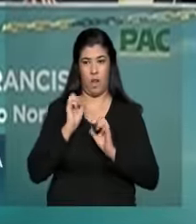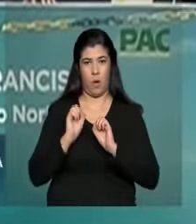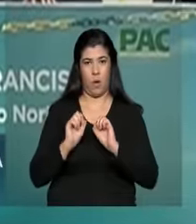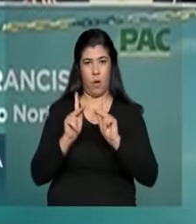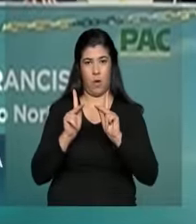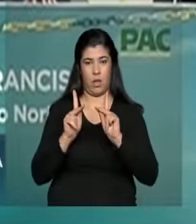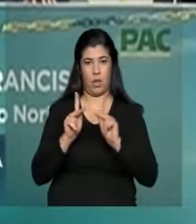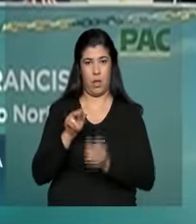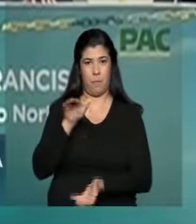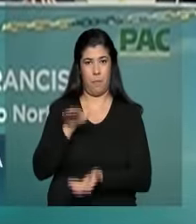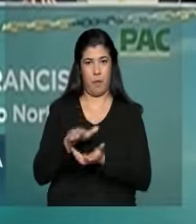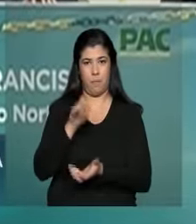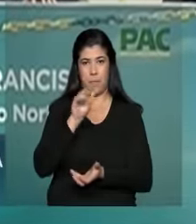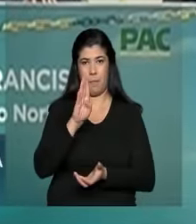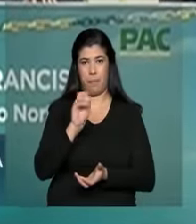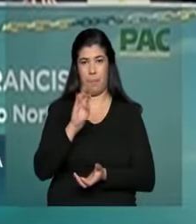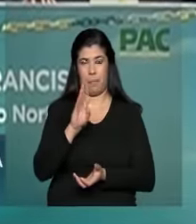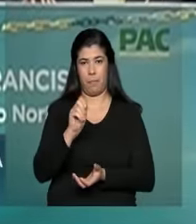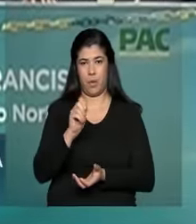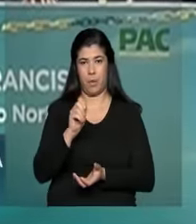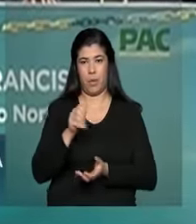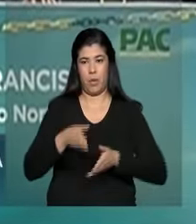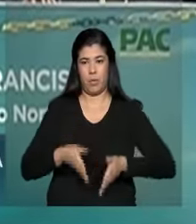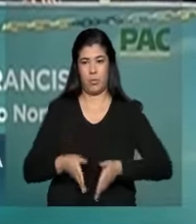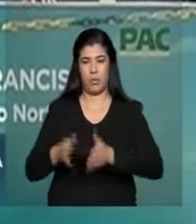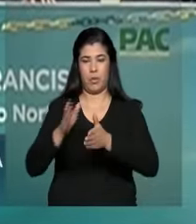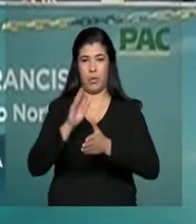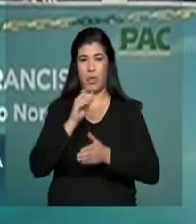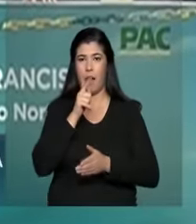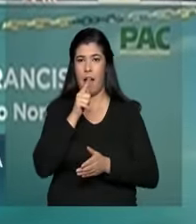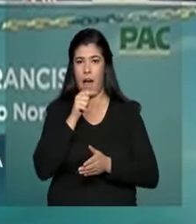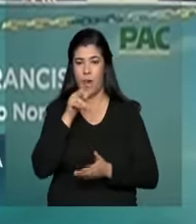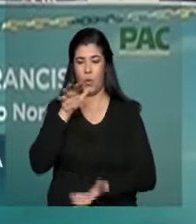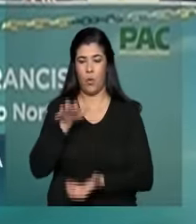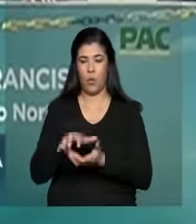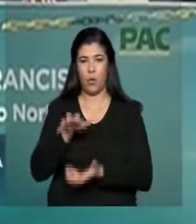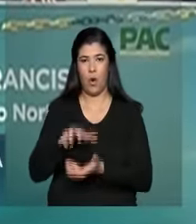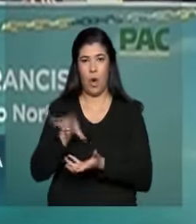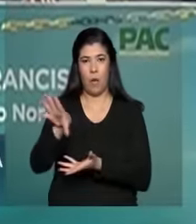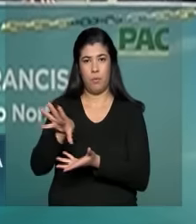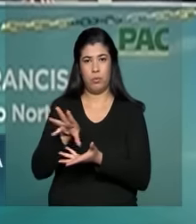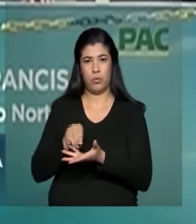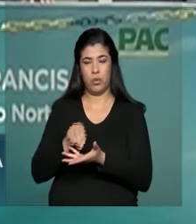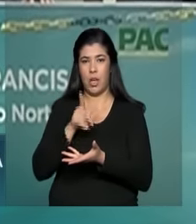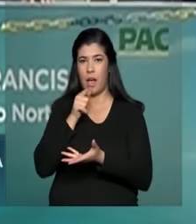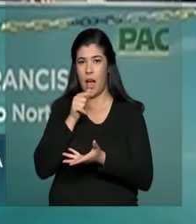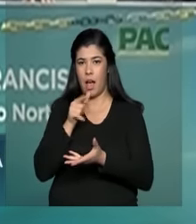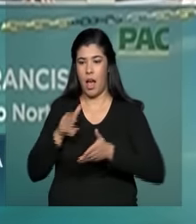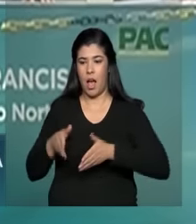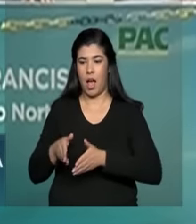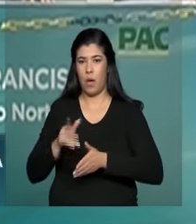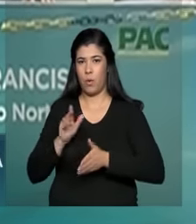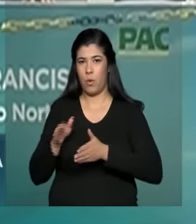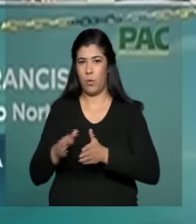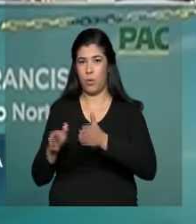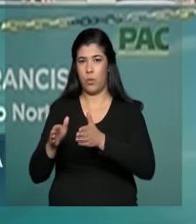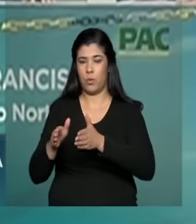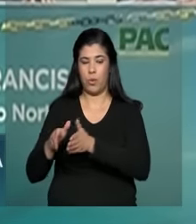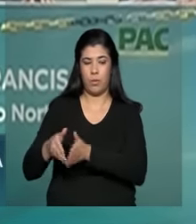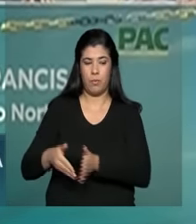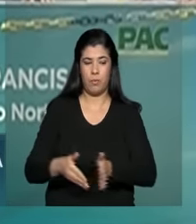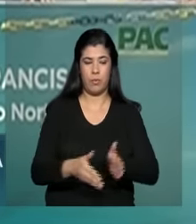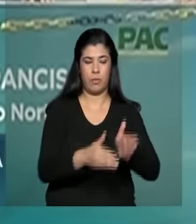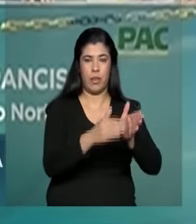nesse computador vai ser transmitido ao conjunto motobomba, que é o que vai fazer realmente a água circular para o canal